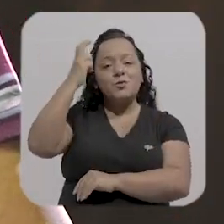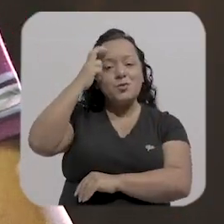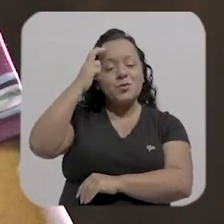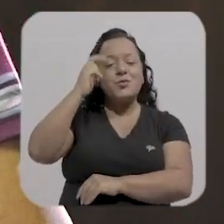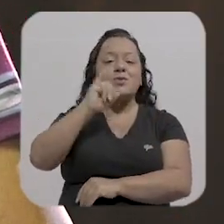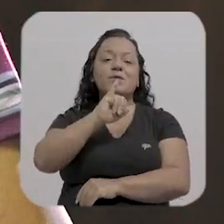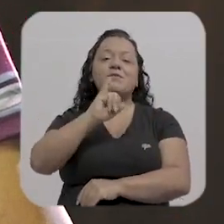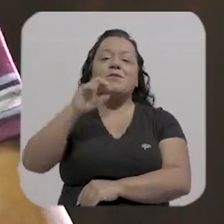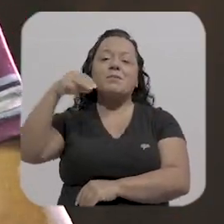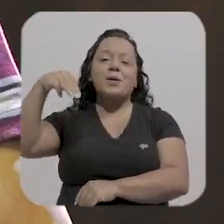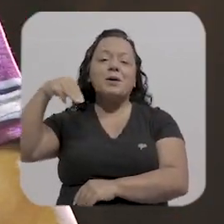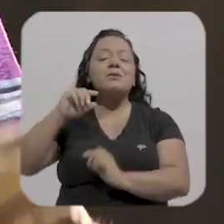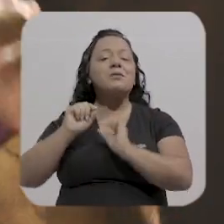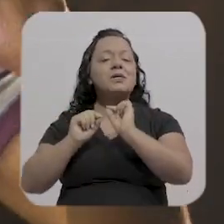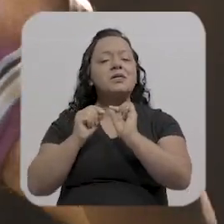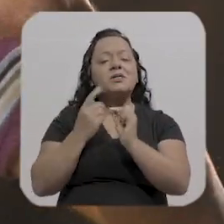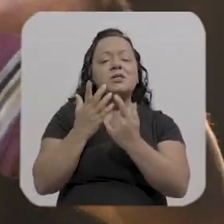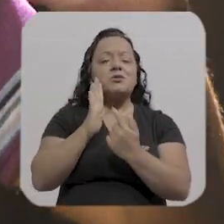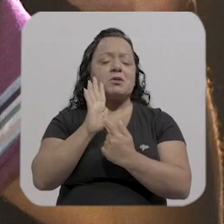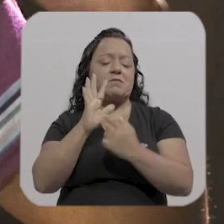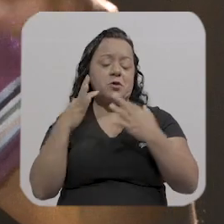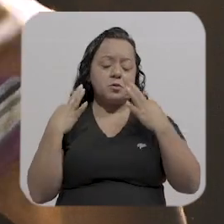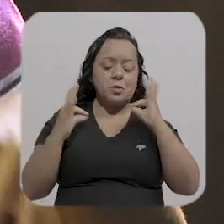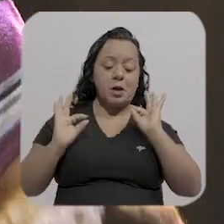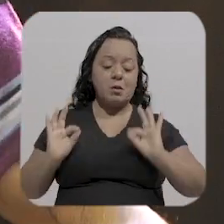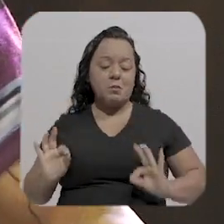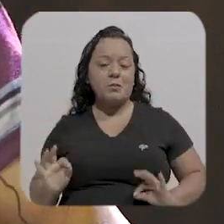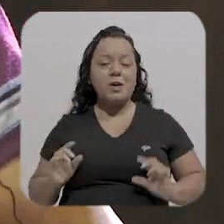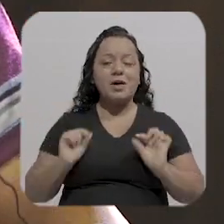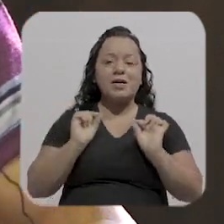o Bubu já tava lá